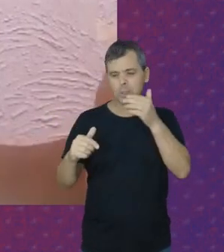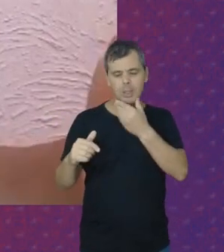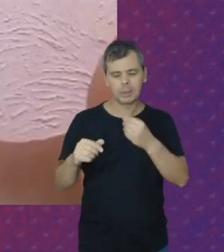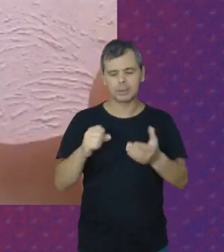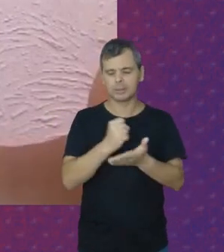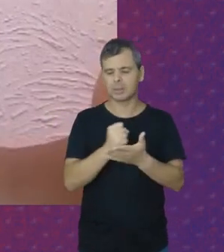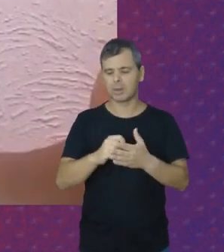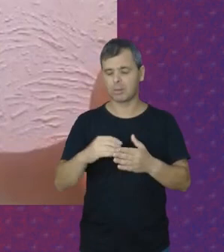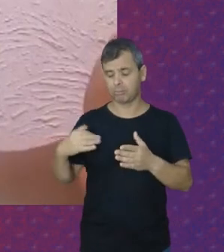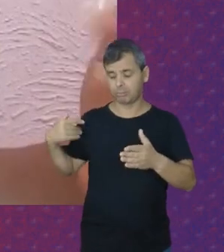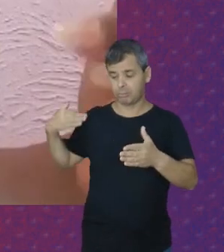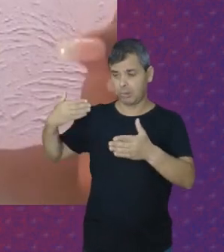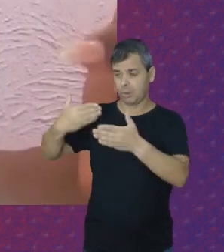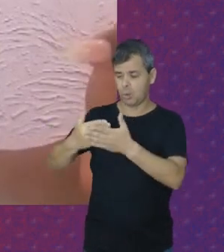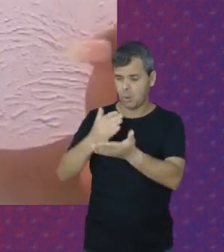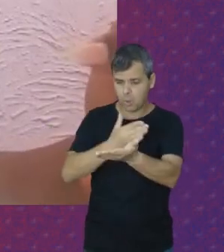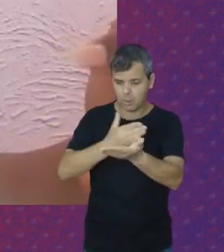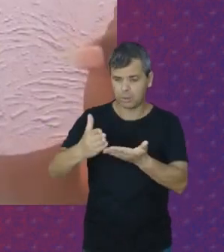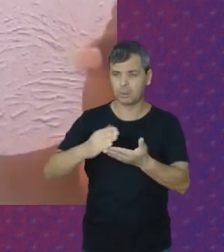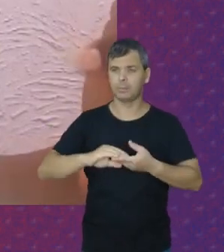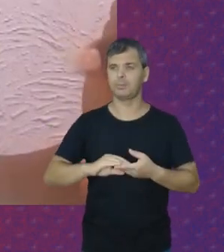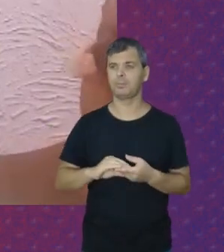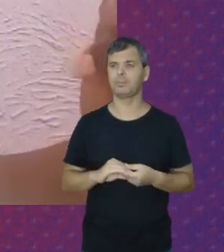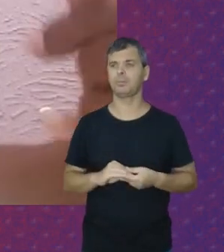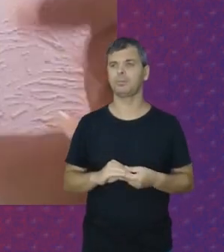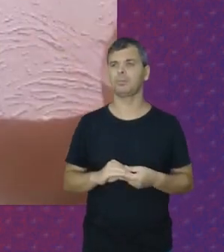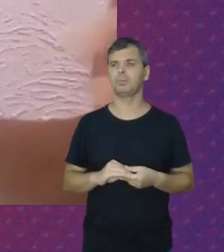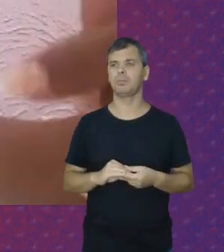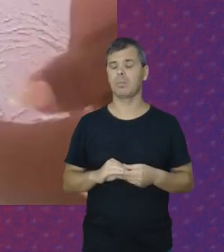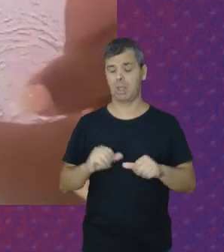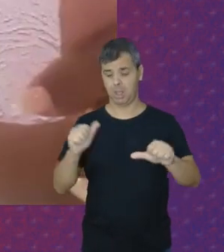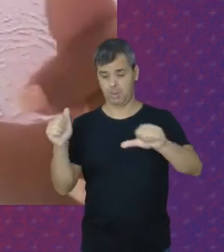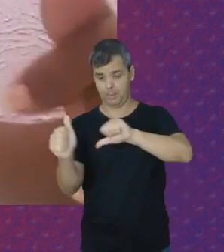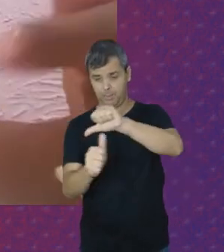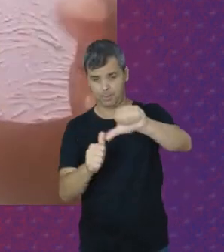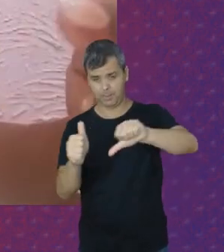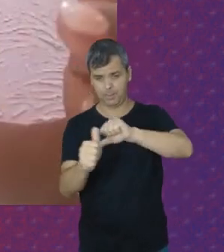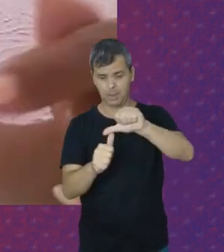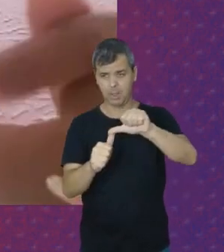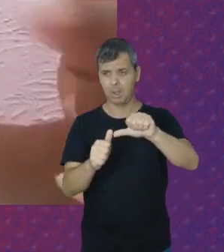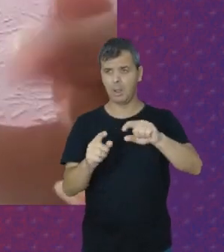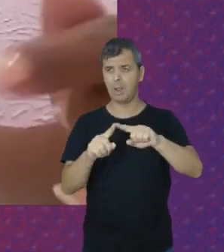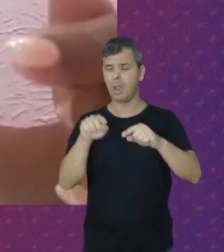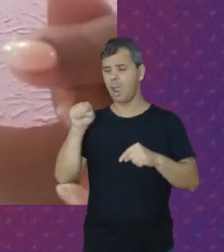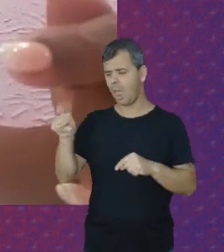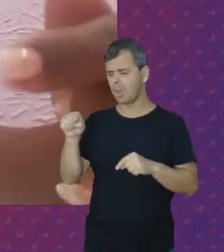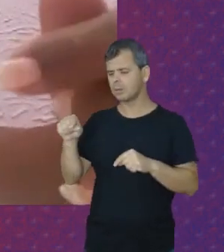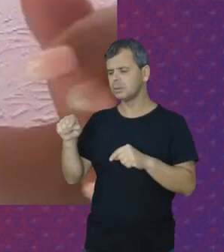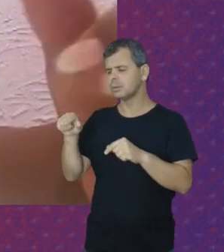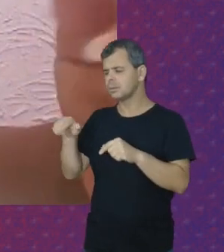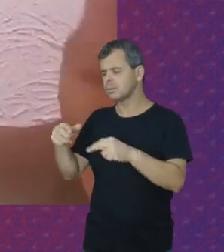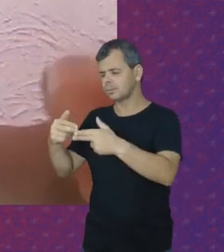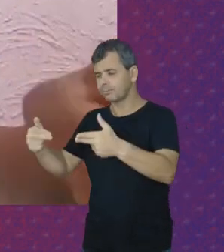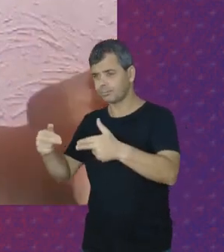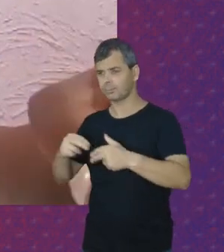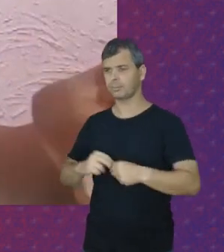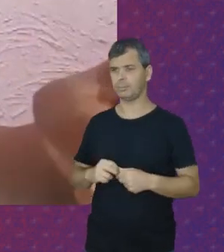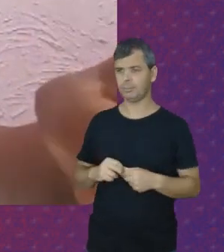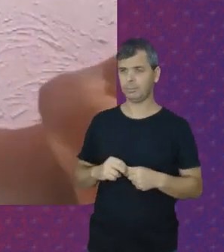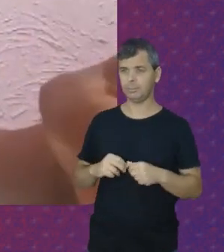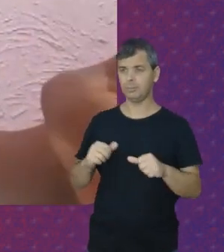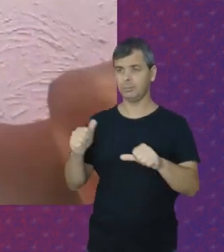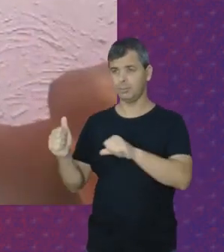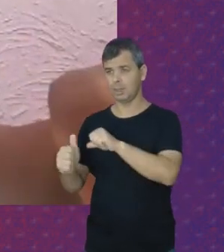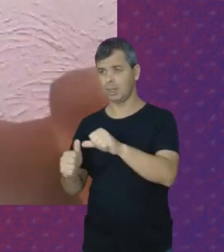No decorrer do tempo A gente começou A mudar A tentar mudar Essa situação E trocar